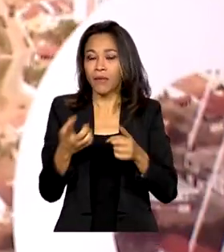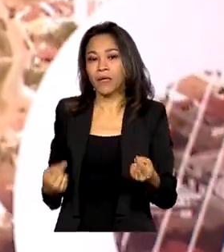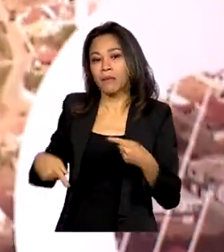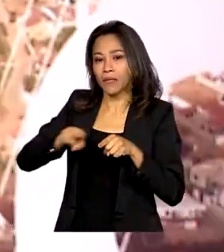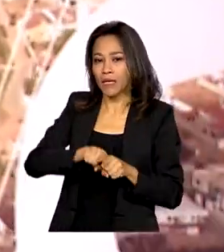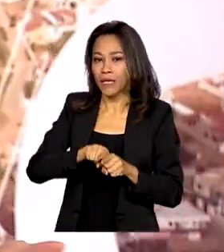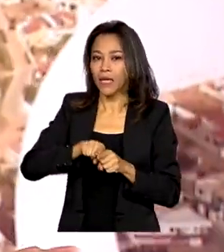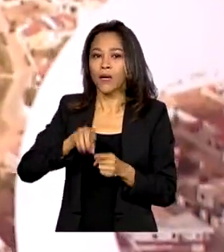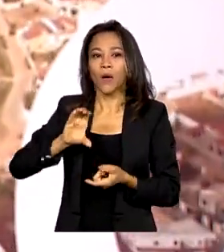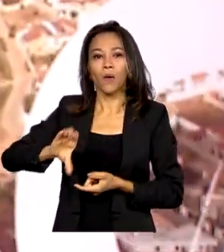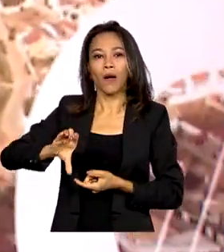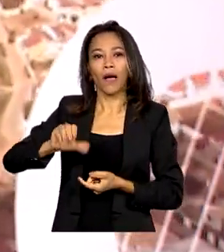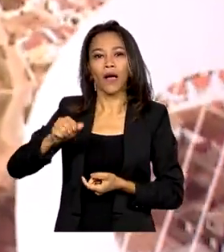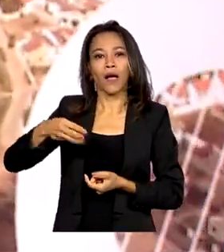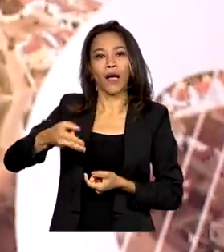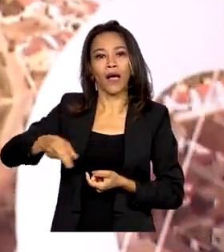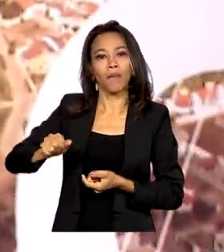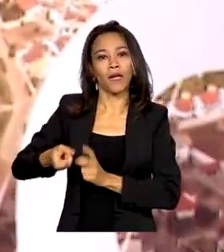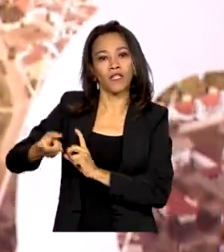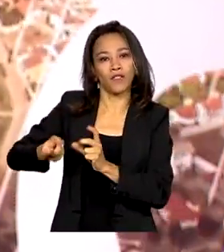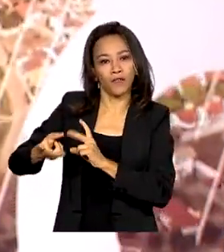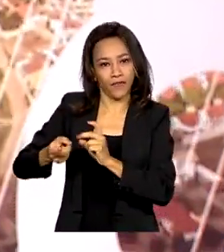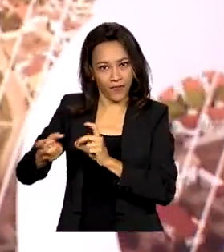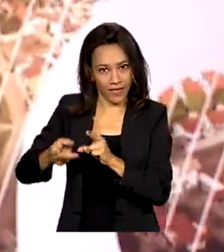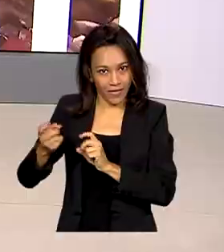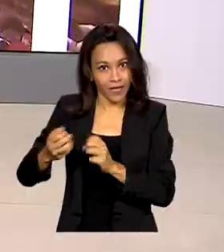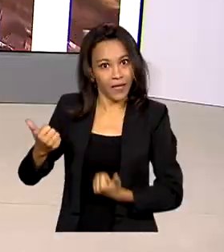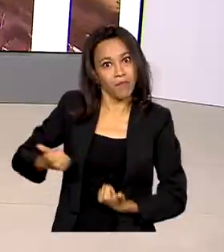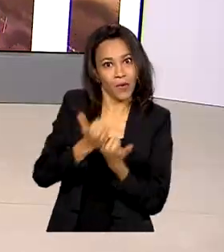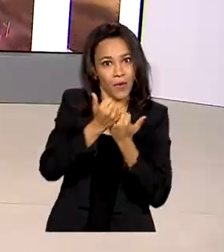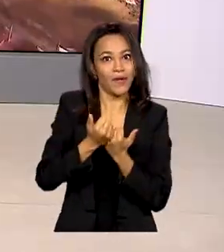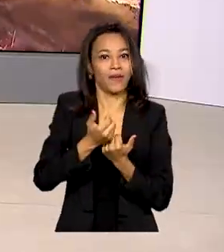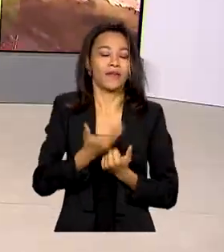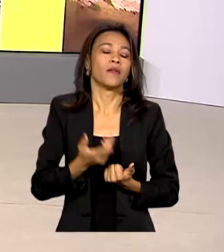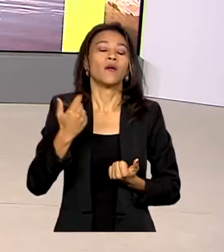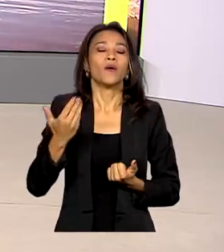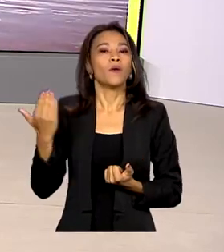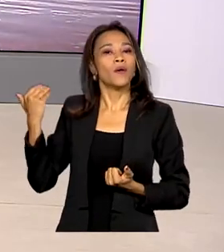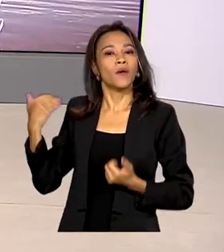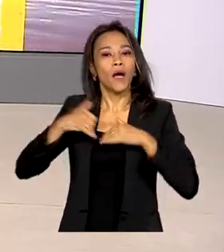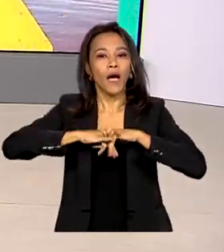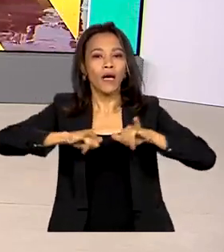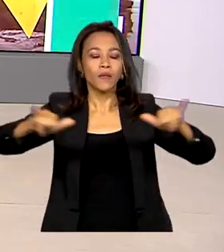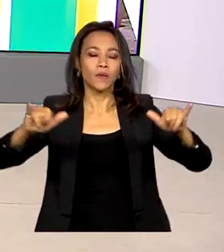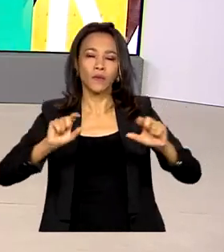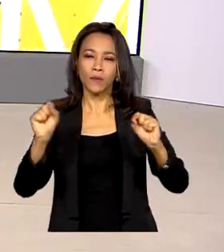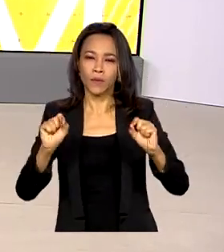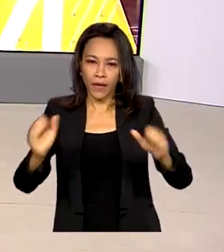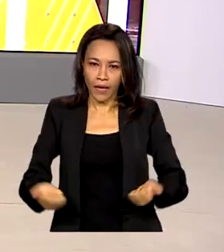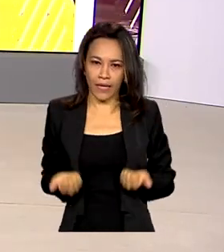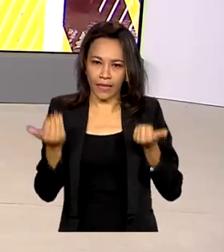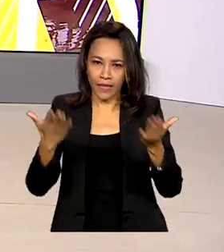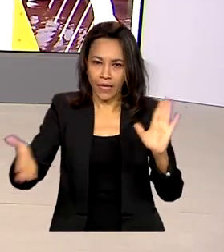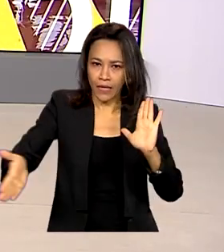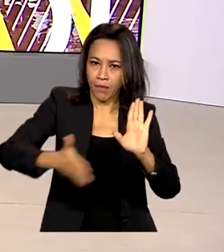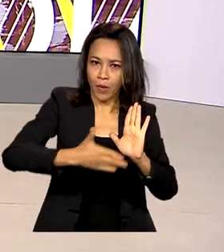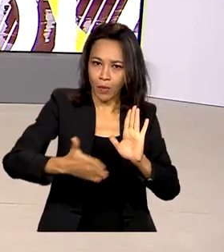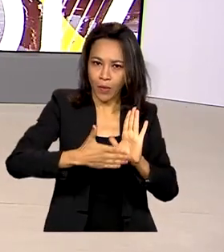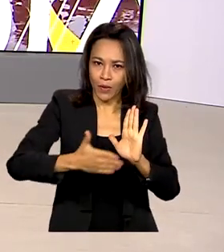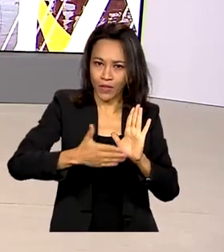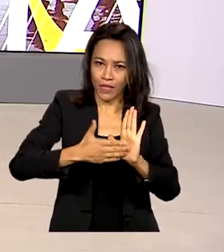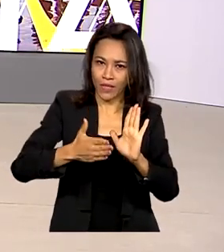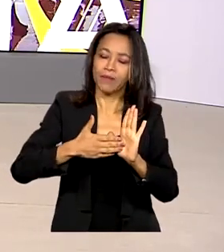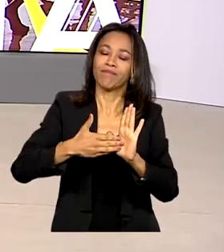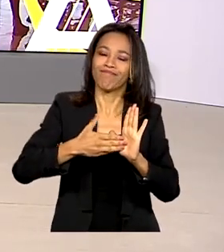Exterior, que apoia as exportações de produtos brasileiros. O anúncio foi feito durante a entrega das pautas do Grito da Terra